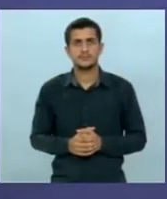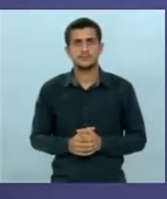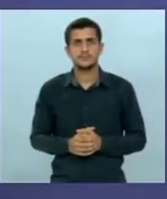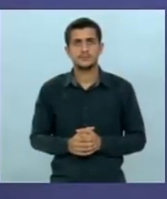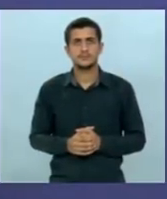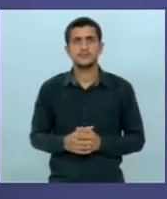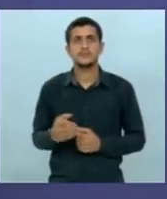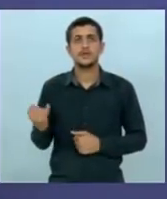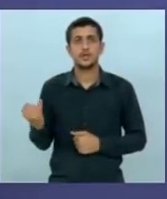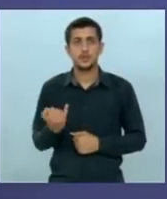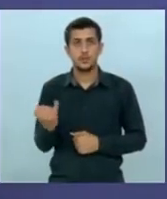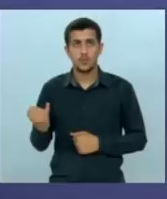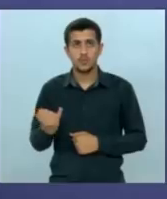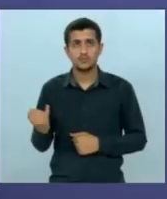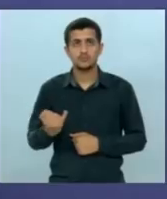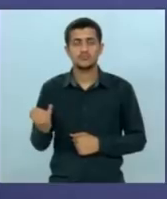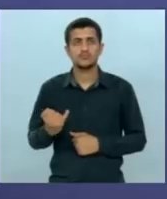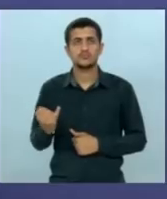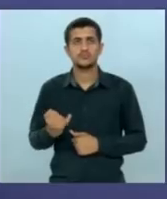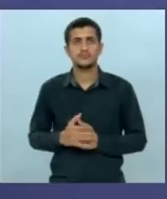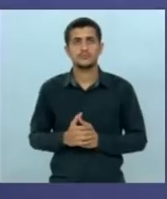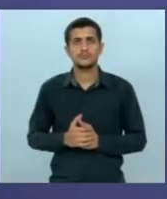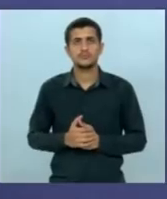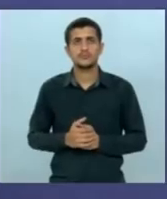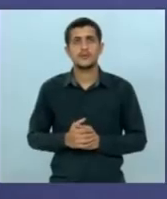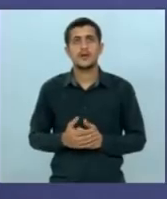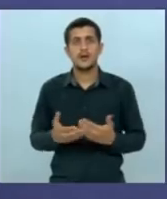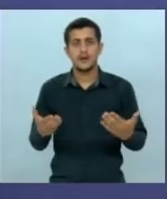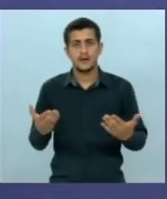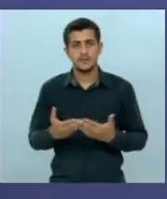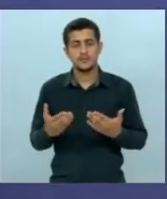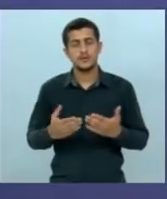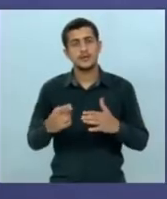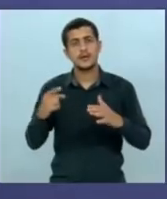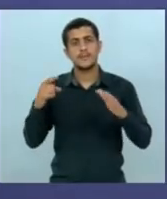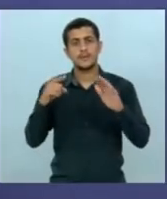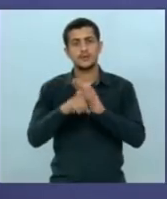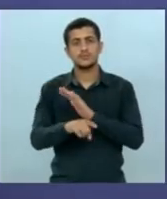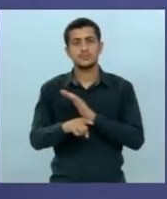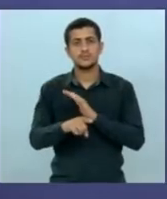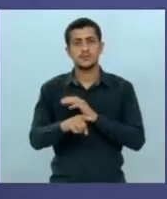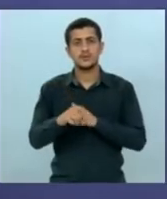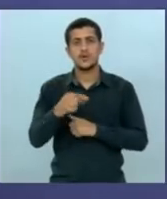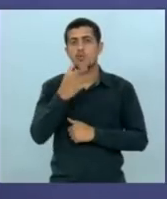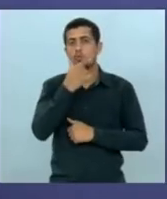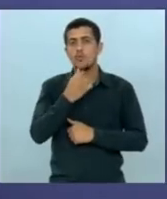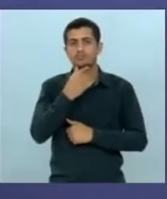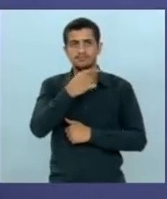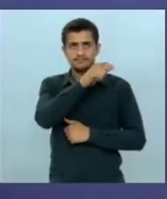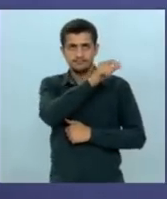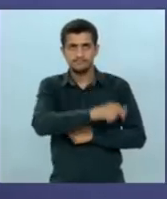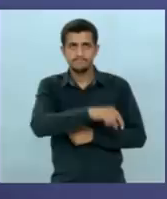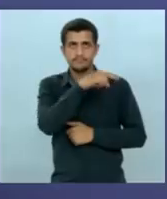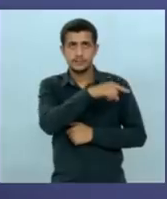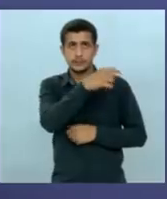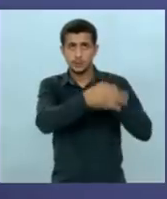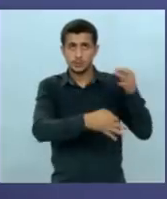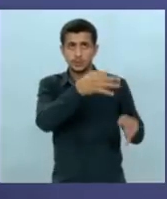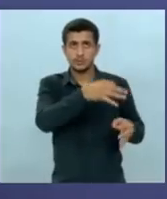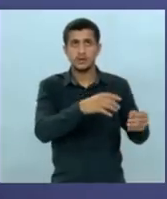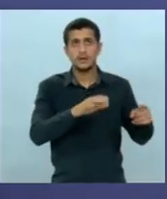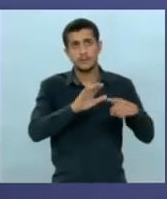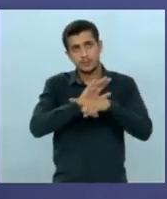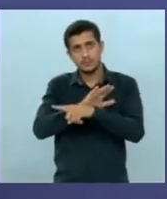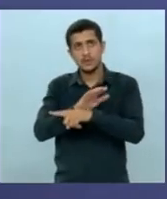impostos e taxas pela ordem do sorteio quem faz a pergunta é o candidato juiz Odilon o senhor tem 30